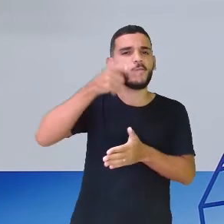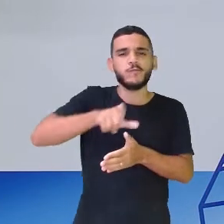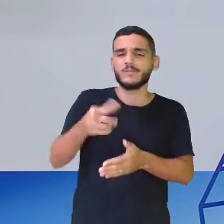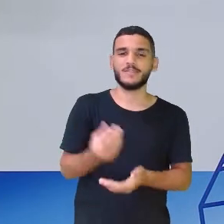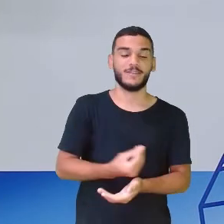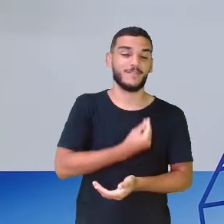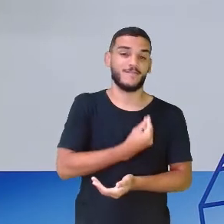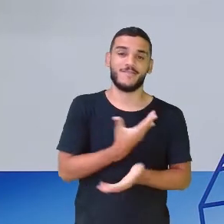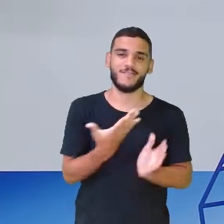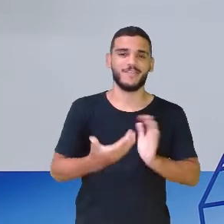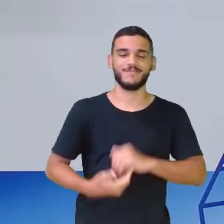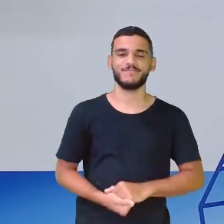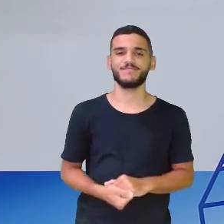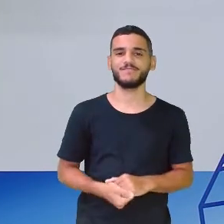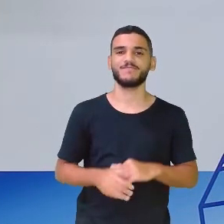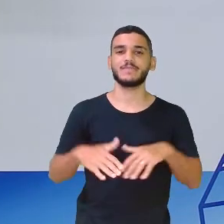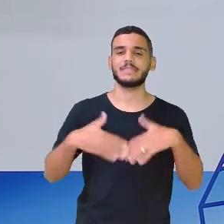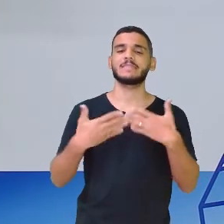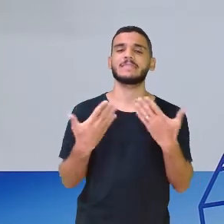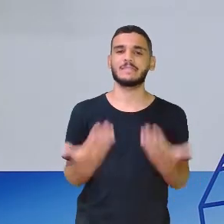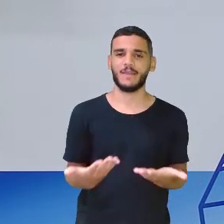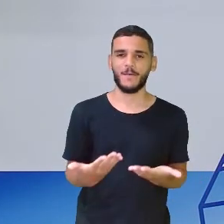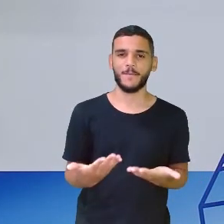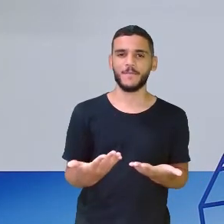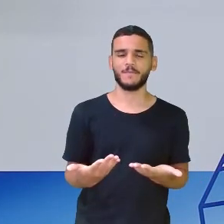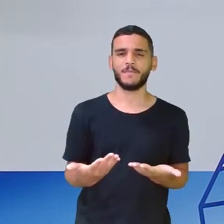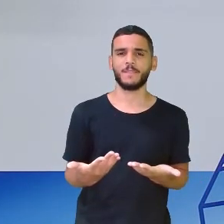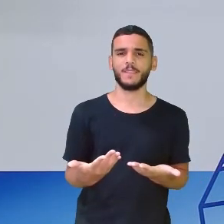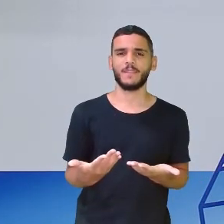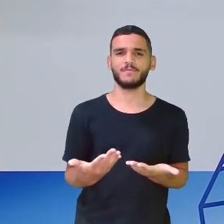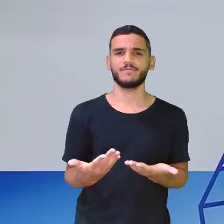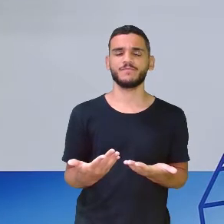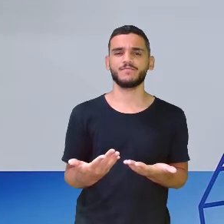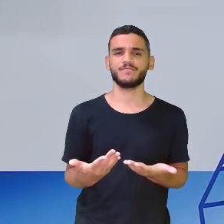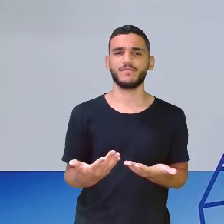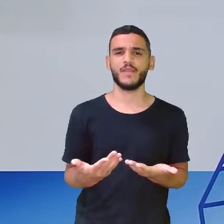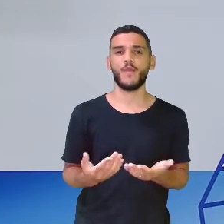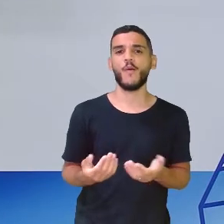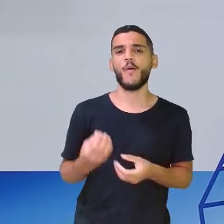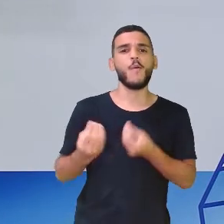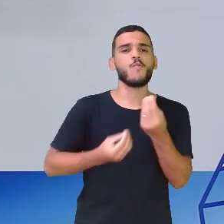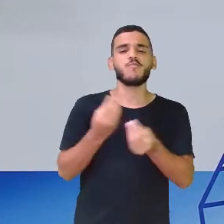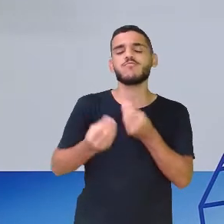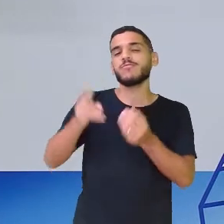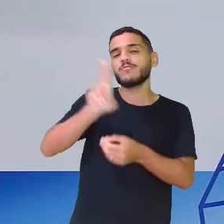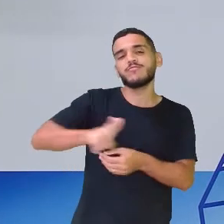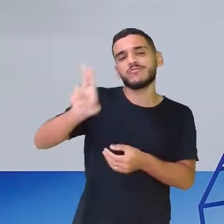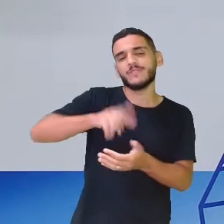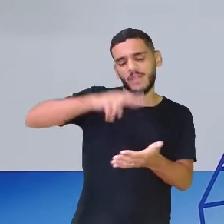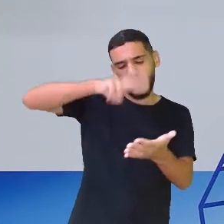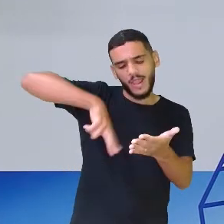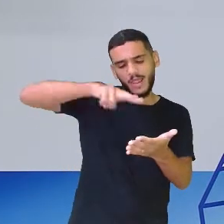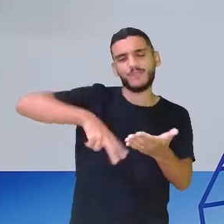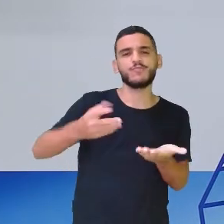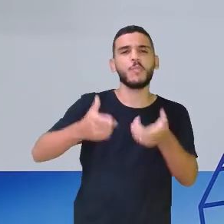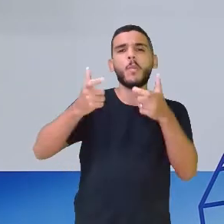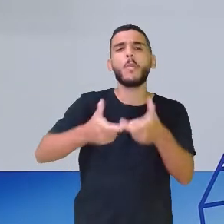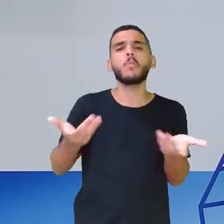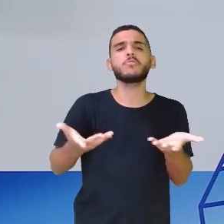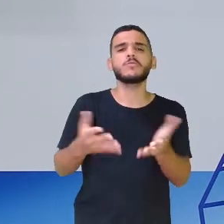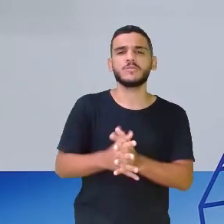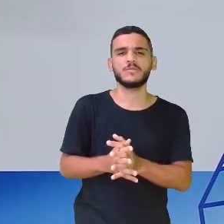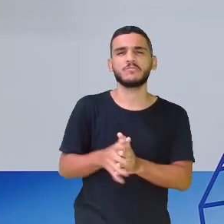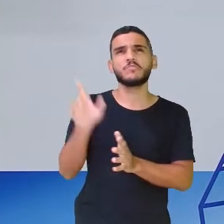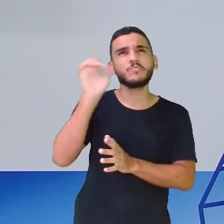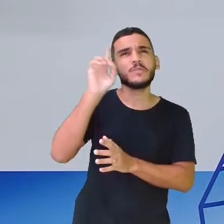viver. Então, onde é que a gente pode utilizar a leitura? Onde você utiliza no seu